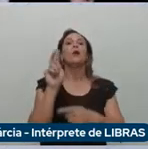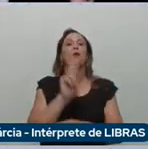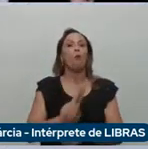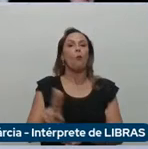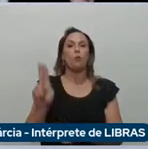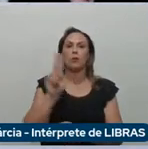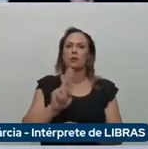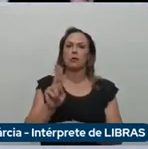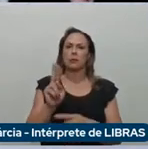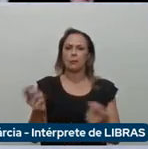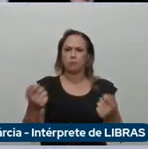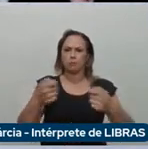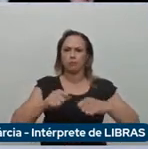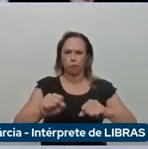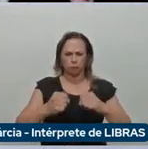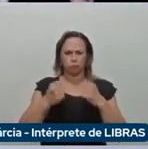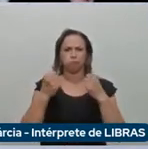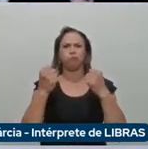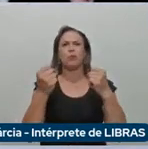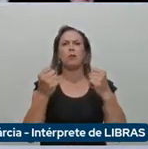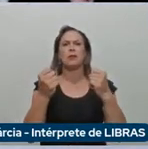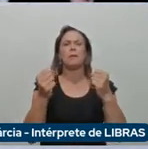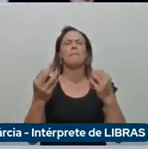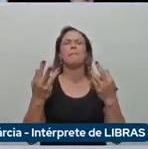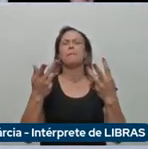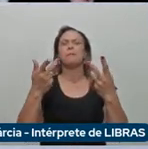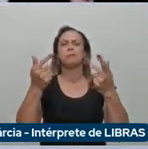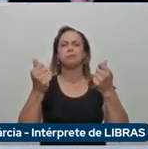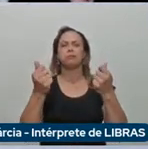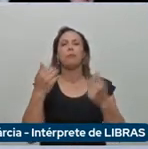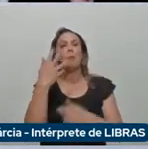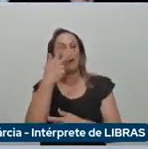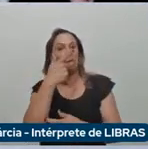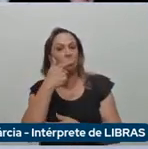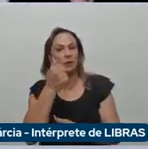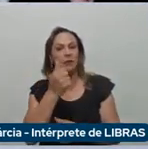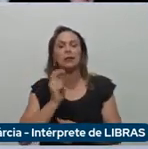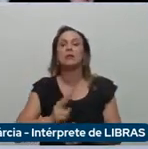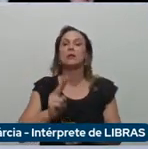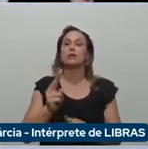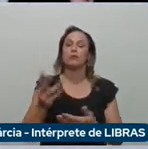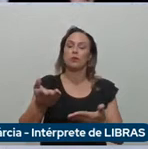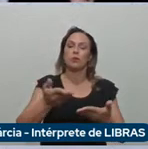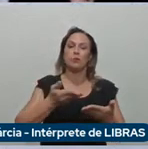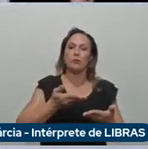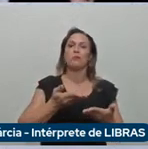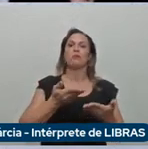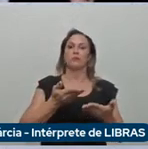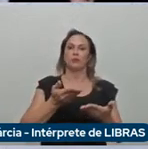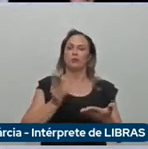potência, é uma universidade maravilhosa, belíssima, e o convite sempre está aí